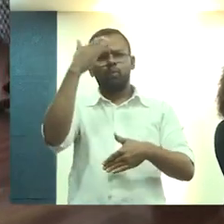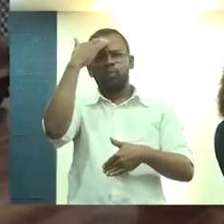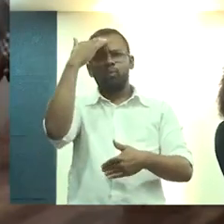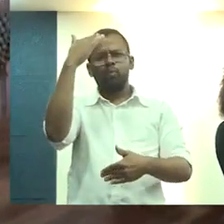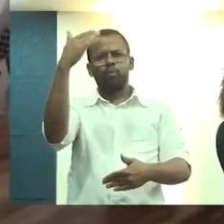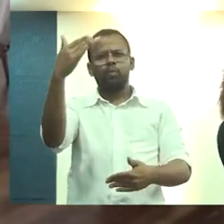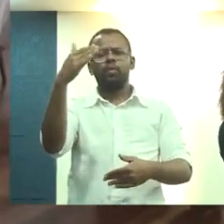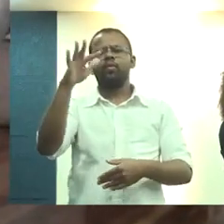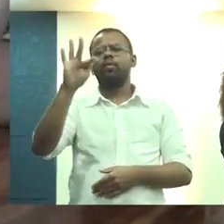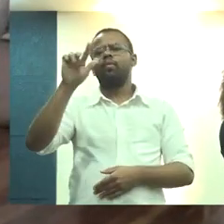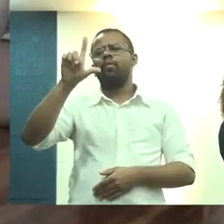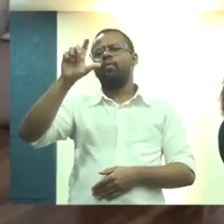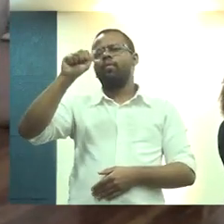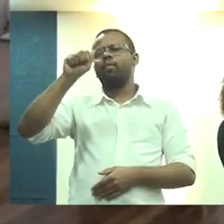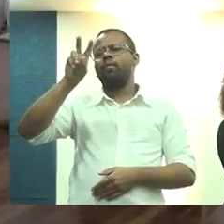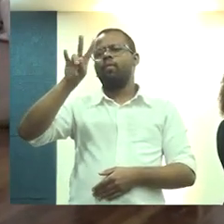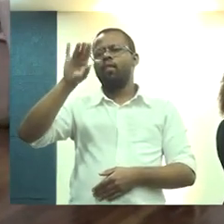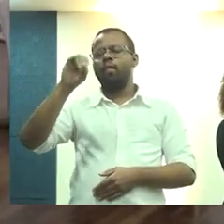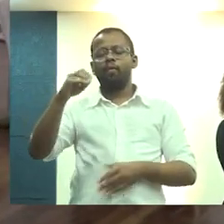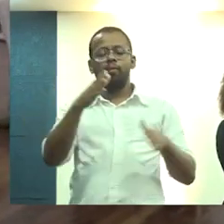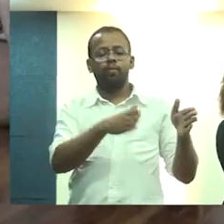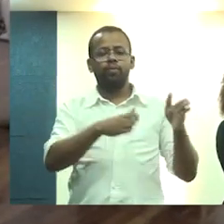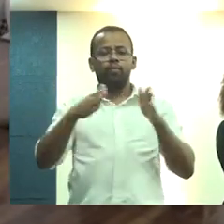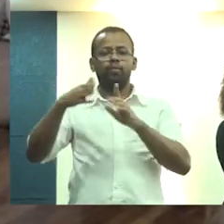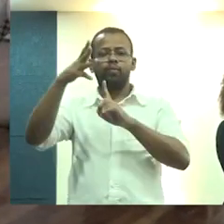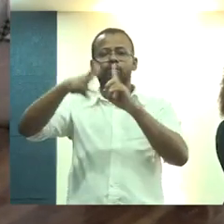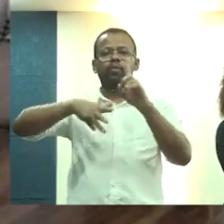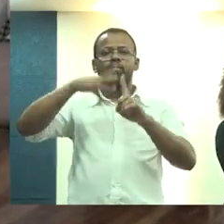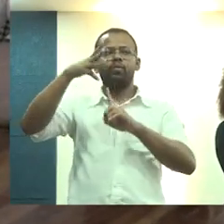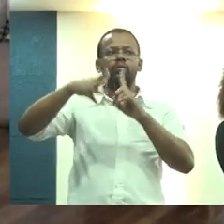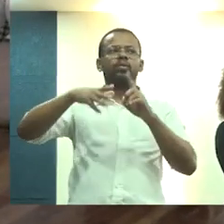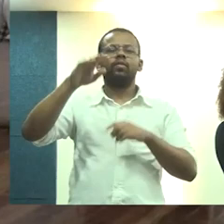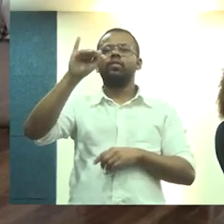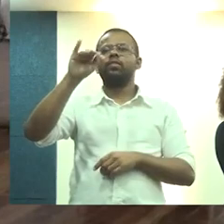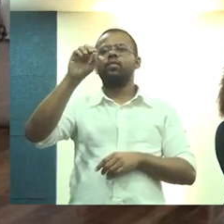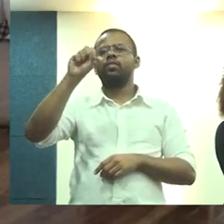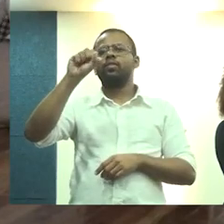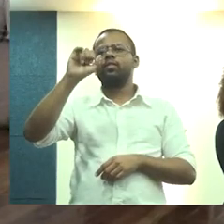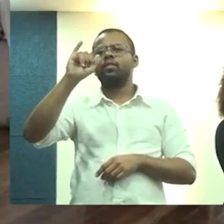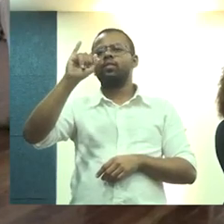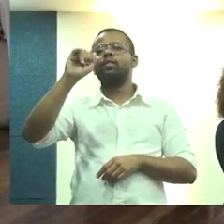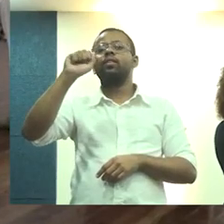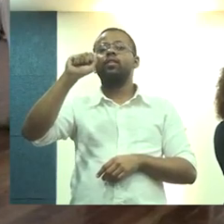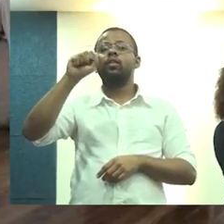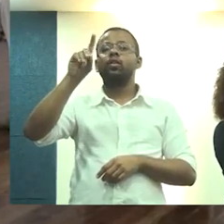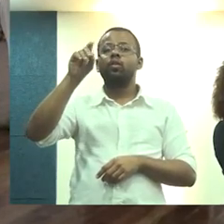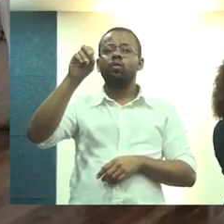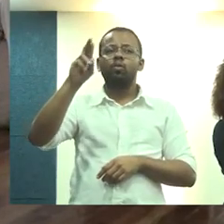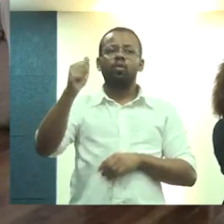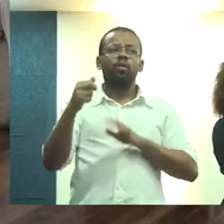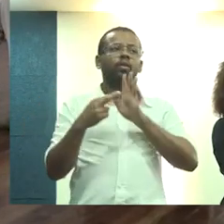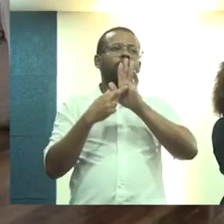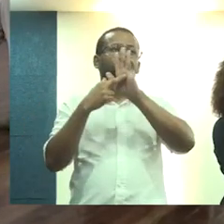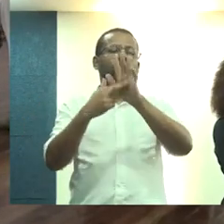Obrigada, senhor Flávio. Passamos a palavra para a senhora Isadora Gama Brito, neste ato, representando o